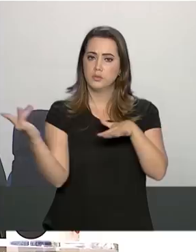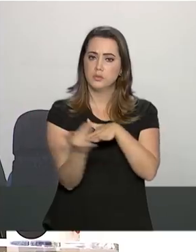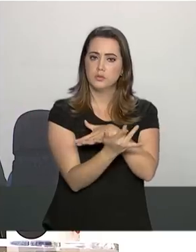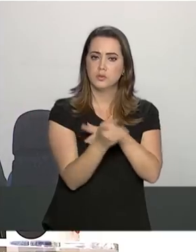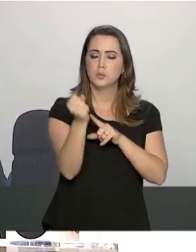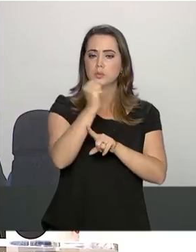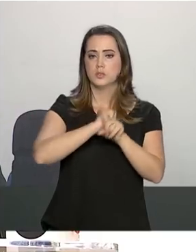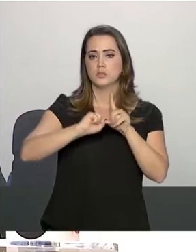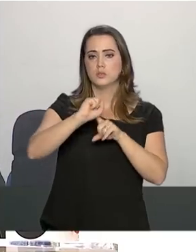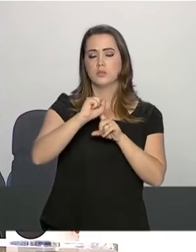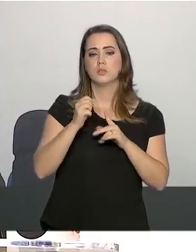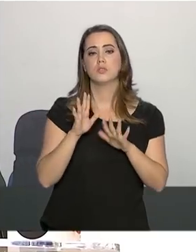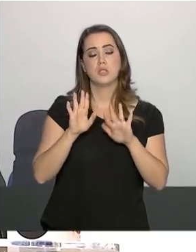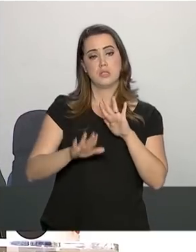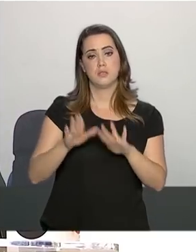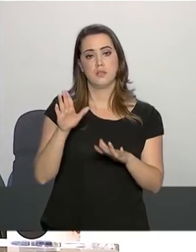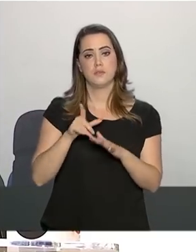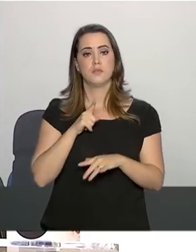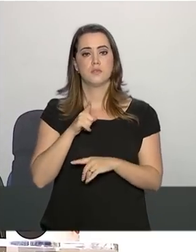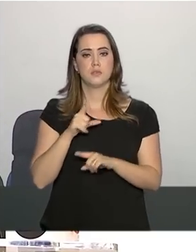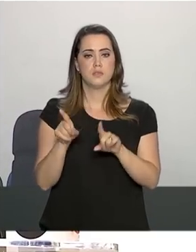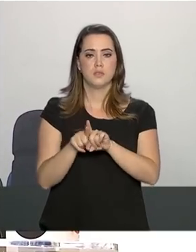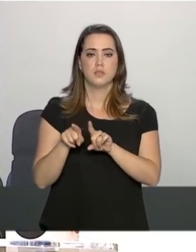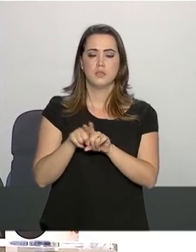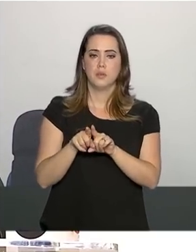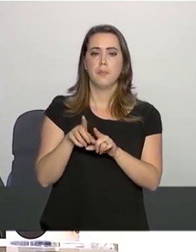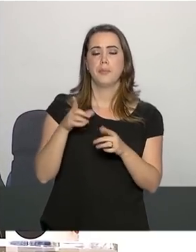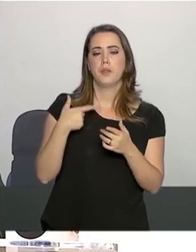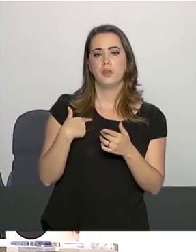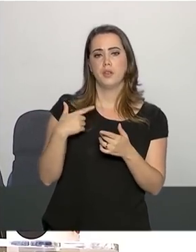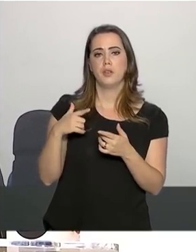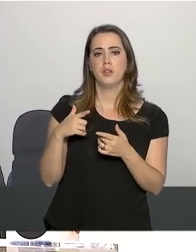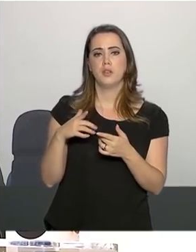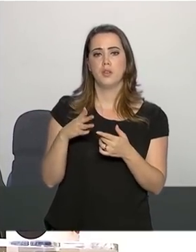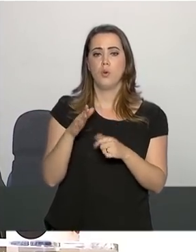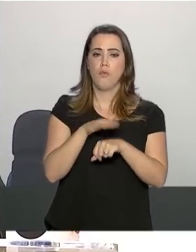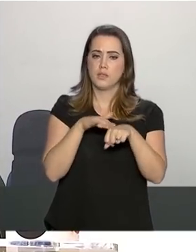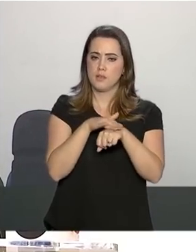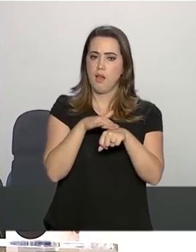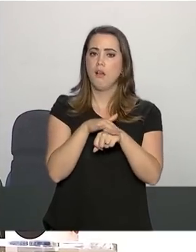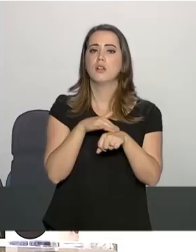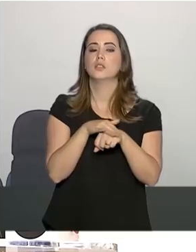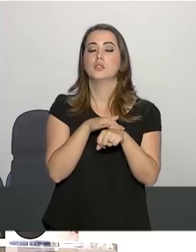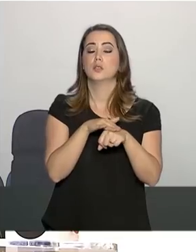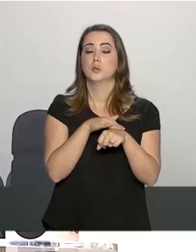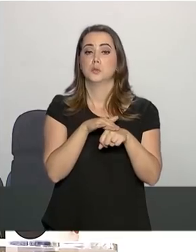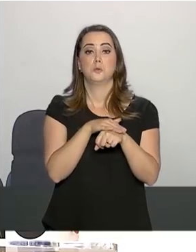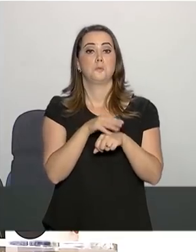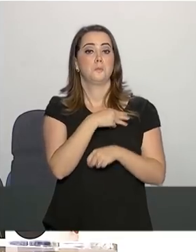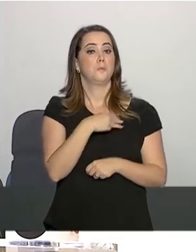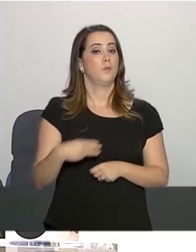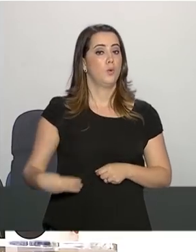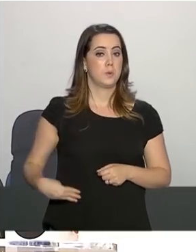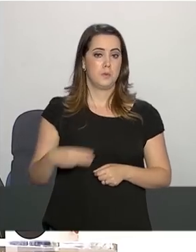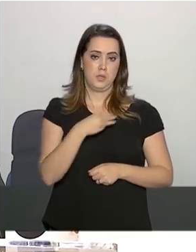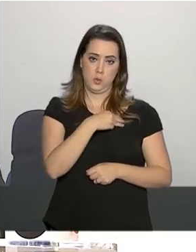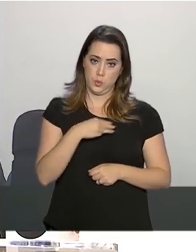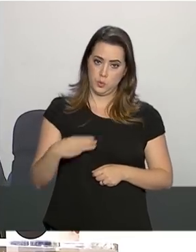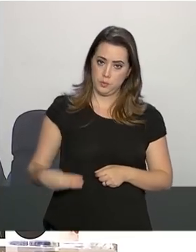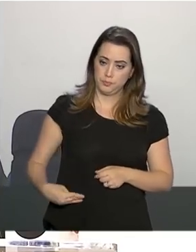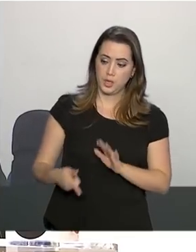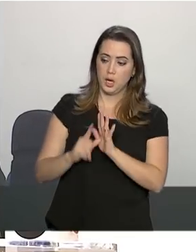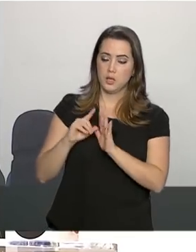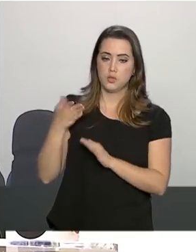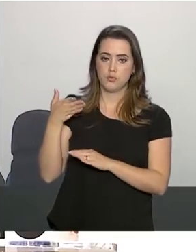sociedade e, eventualmente, tem estabelecido contato com os ministros. Hoje, antes de vir ao encontro de